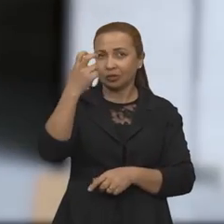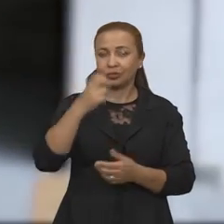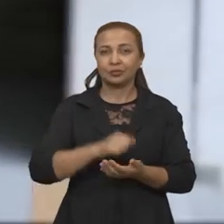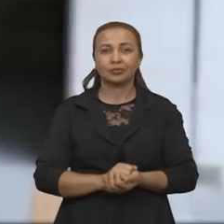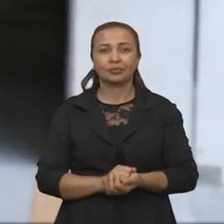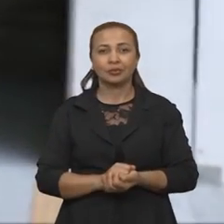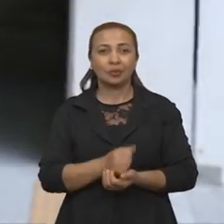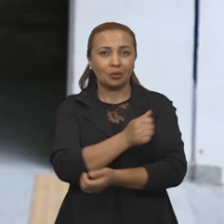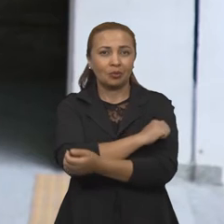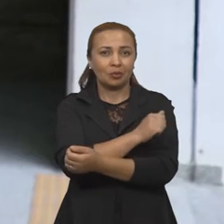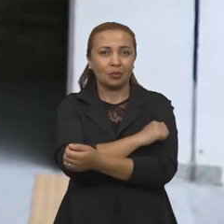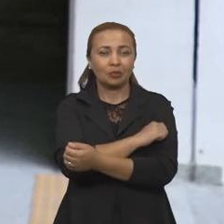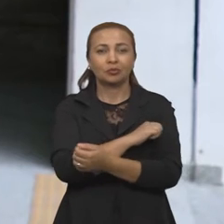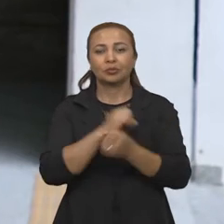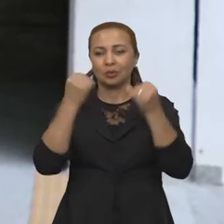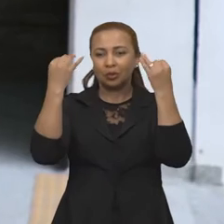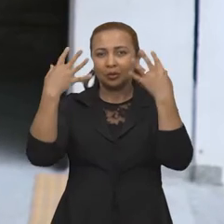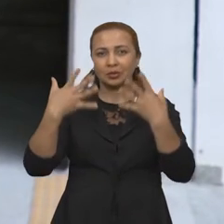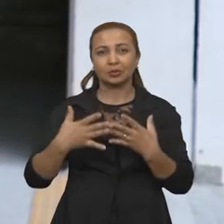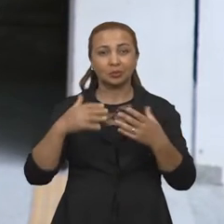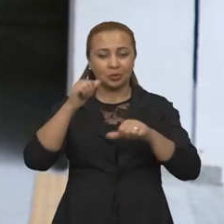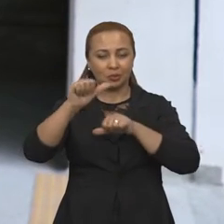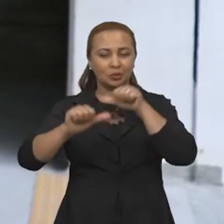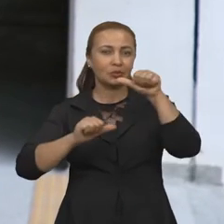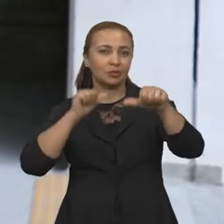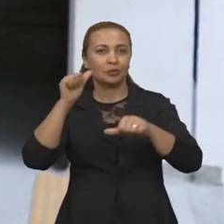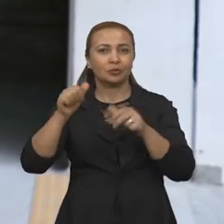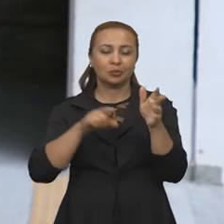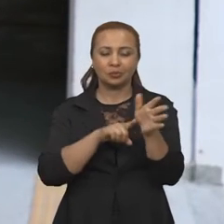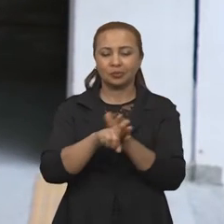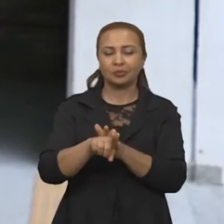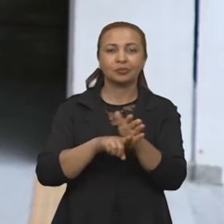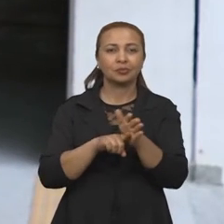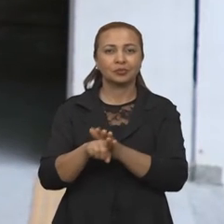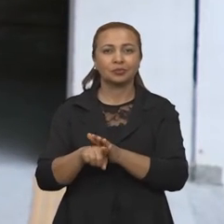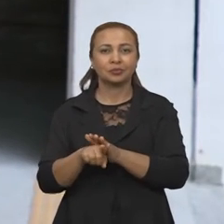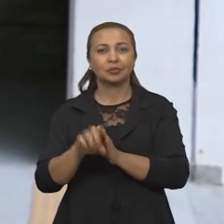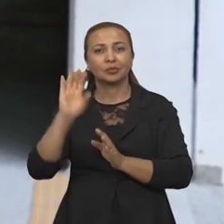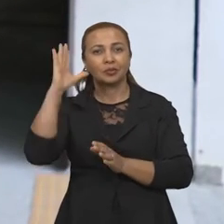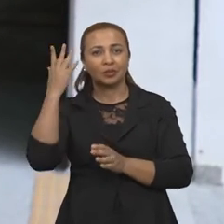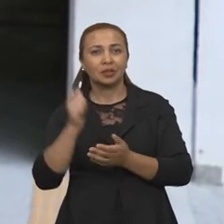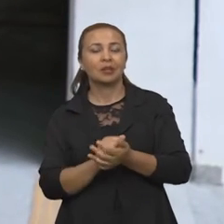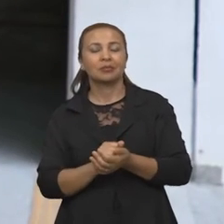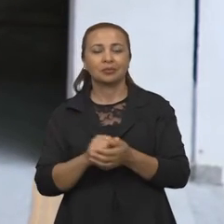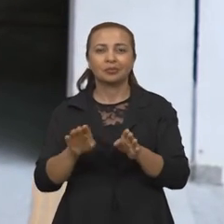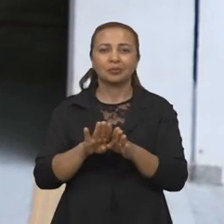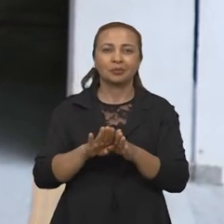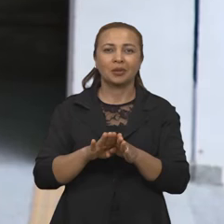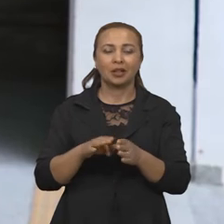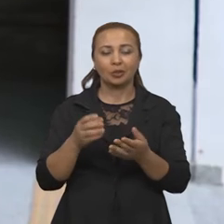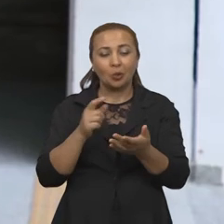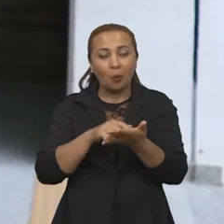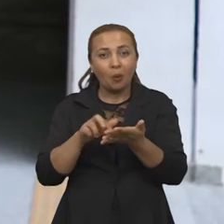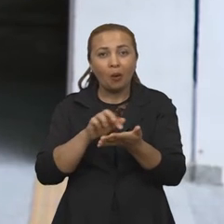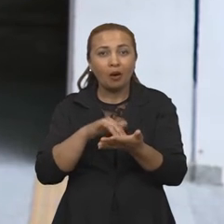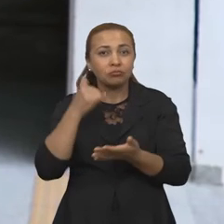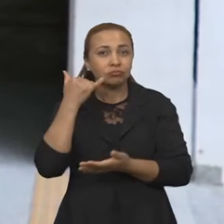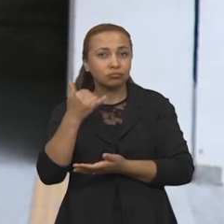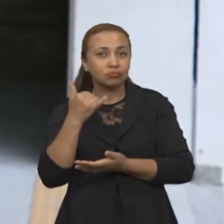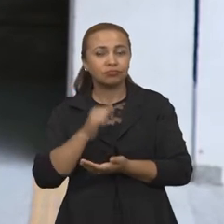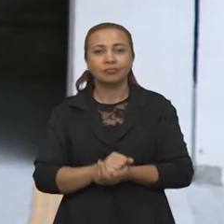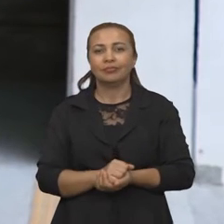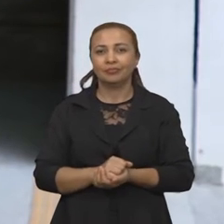Já o estudante Adenito Moraes explica o desenvolvimento da pesquisa e o funcionamento do protótipo com o celular.